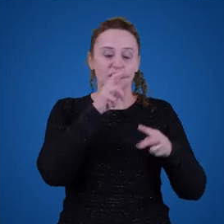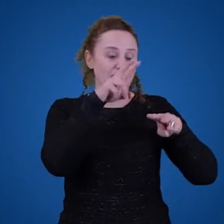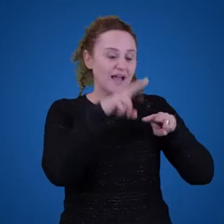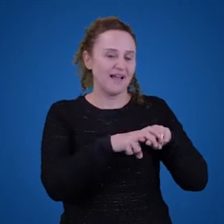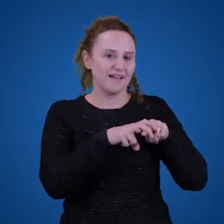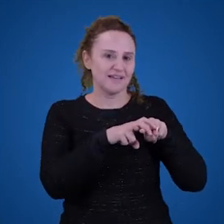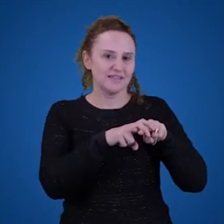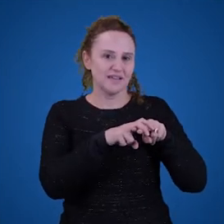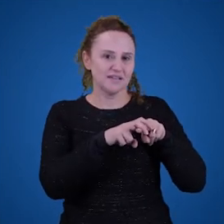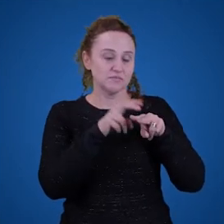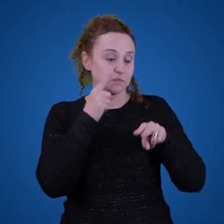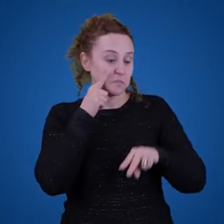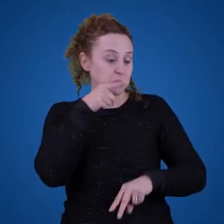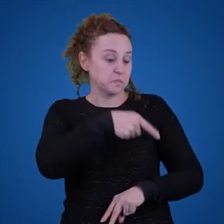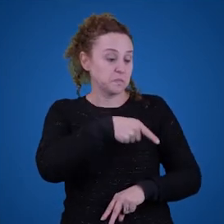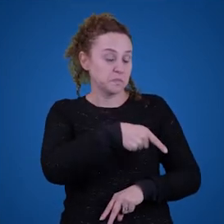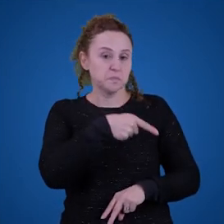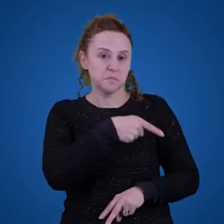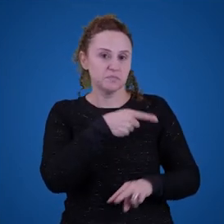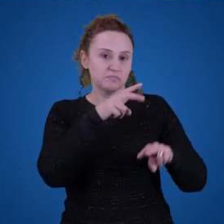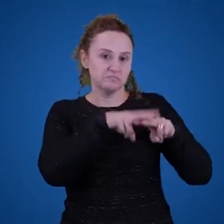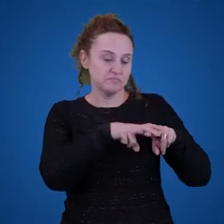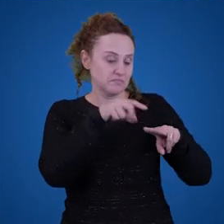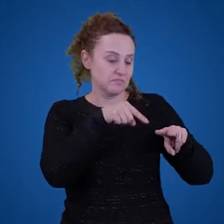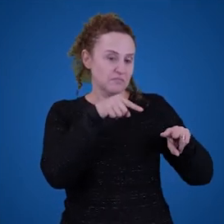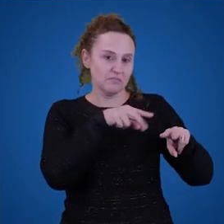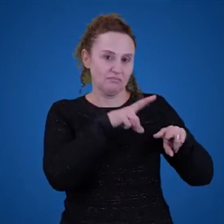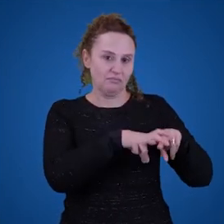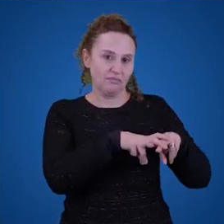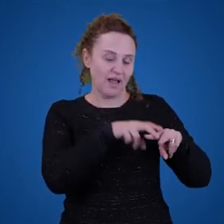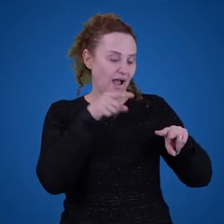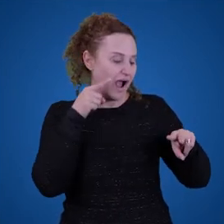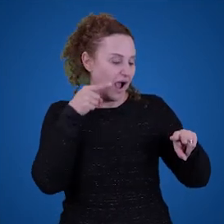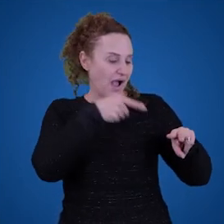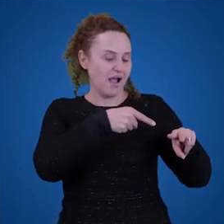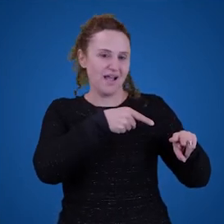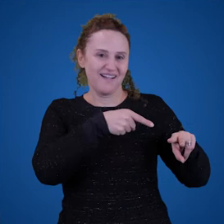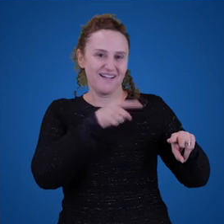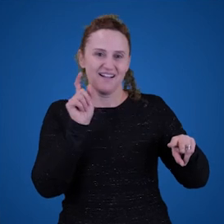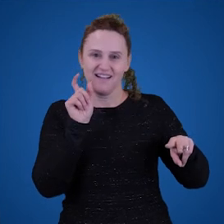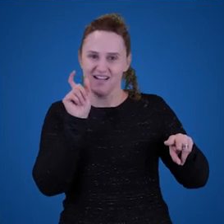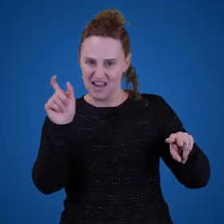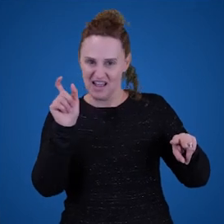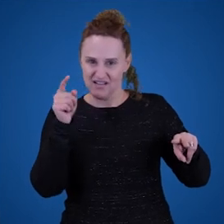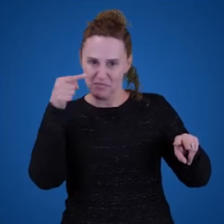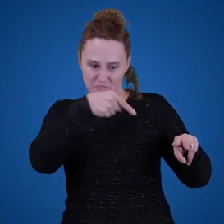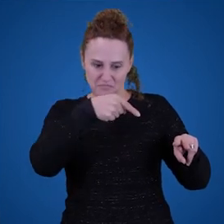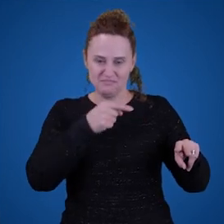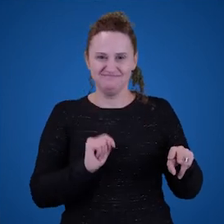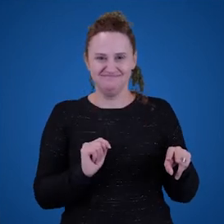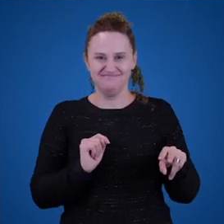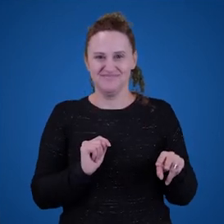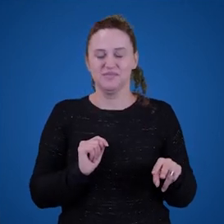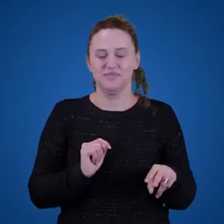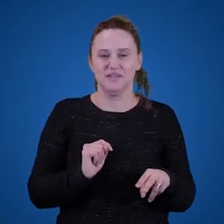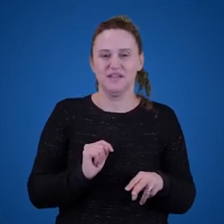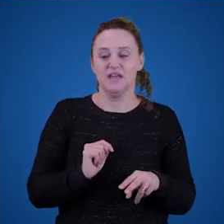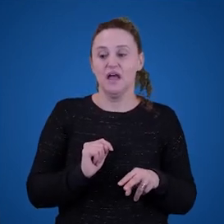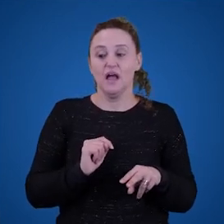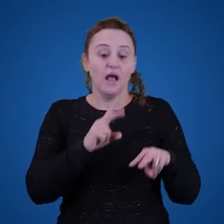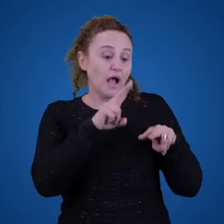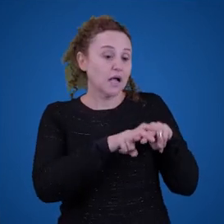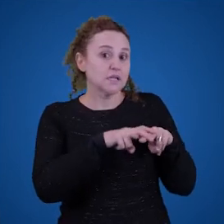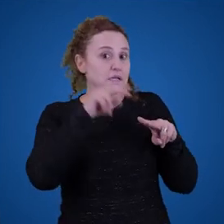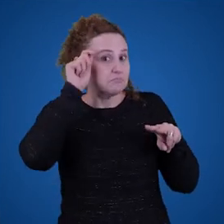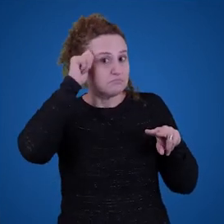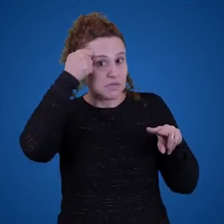eu posso apontar para a cadeira. Ou parece que a palavra aponta. Ou a minha cadeira é preta, parece que aponta